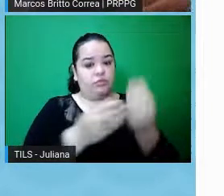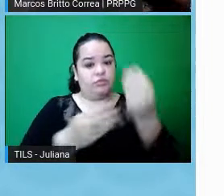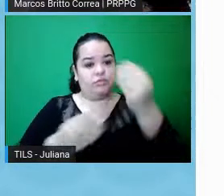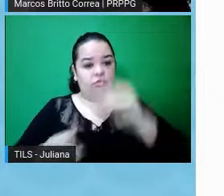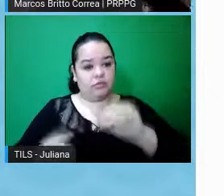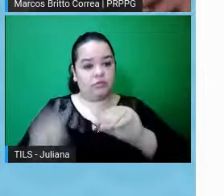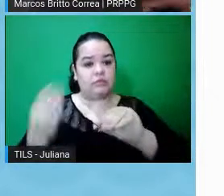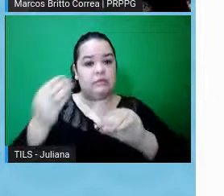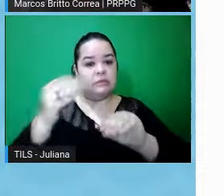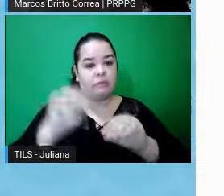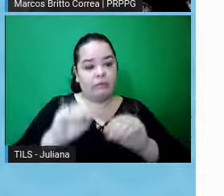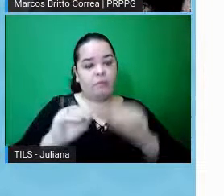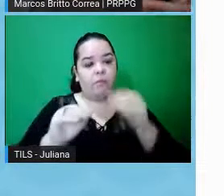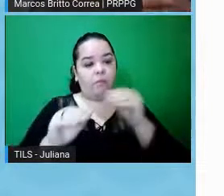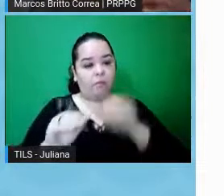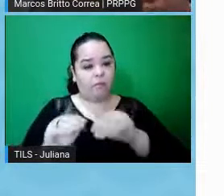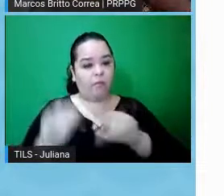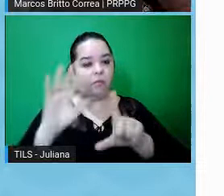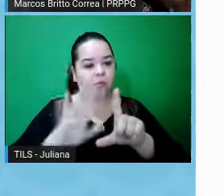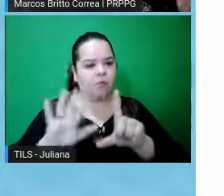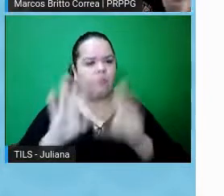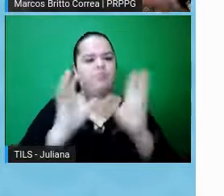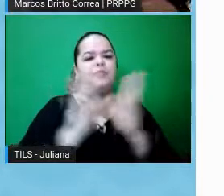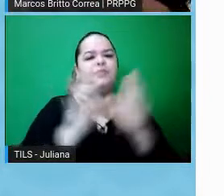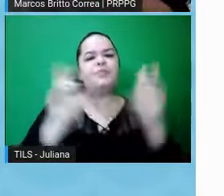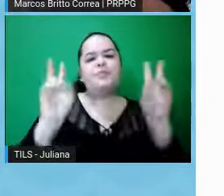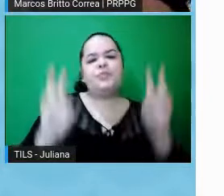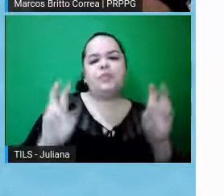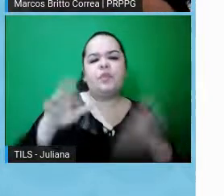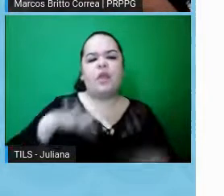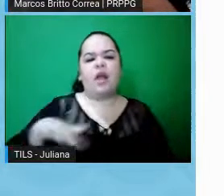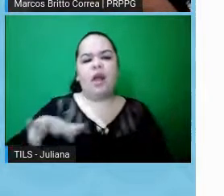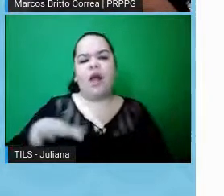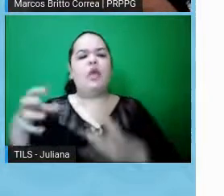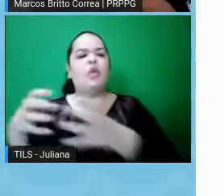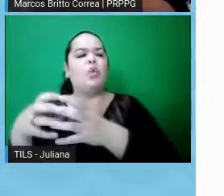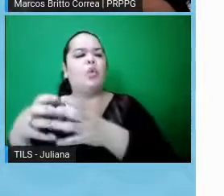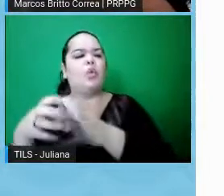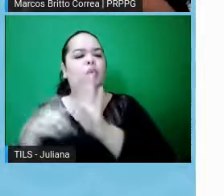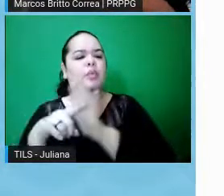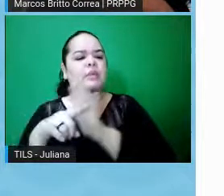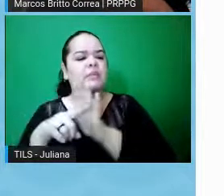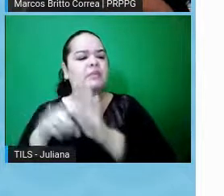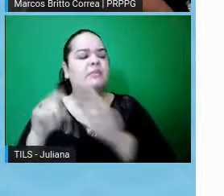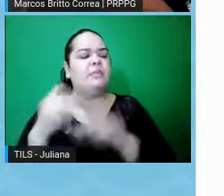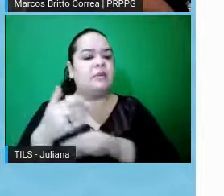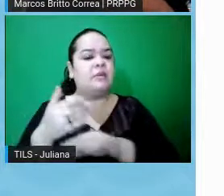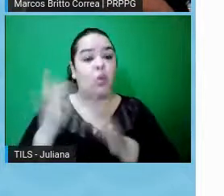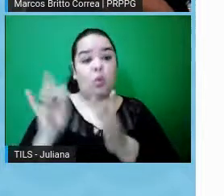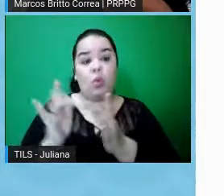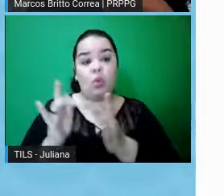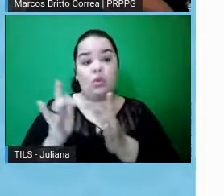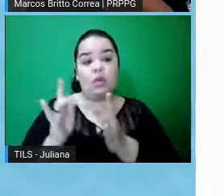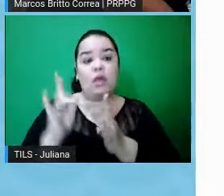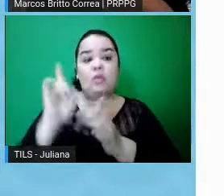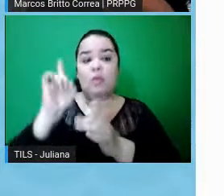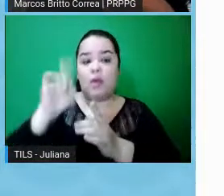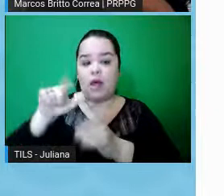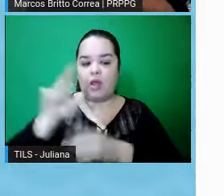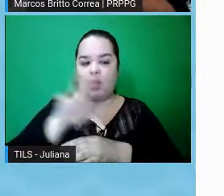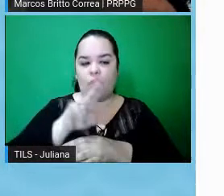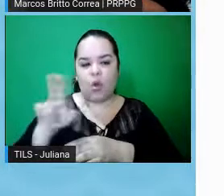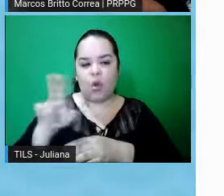com dados iniciais, título, equipe, a área do conhecimento, né, o contato, né, o contato é o pesquisador principal, qual é o contato